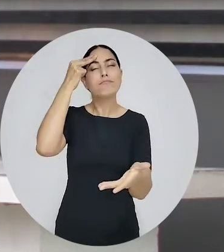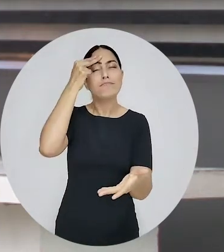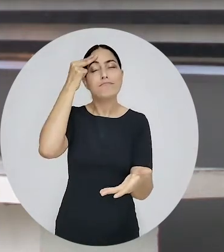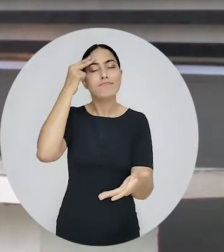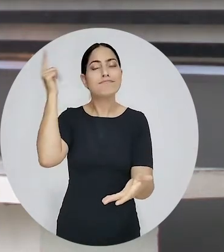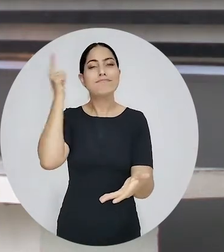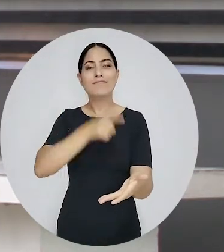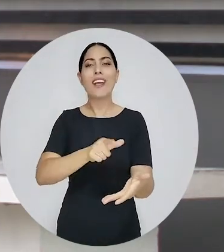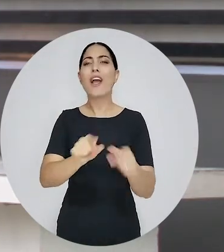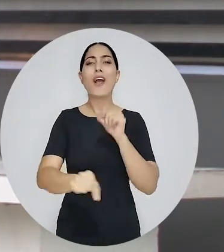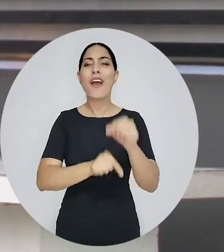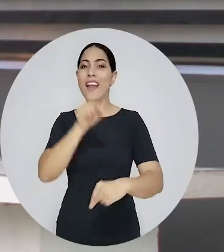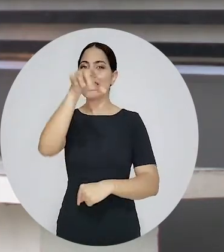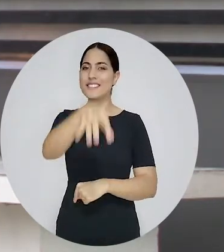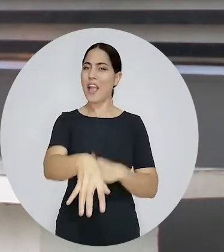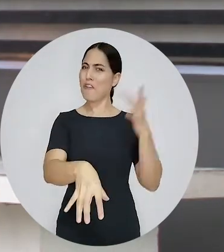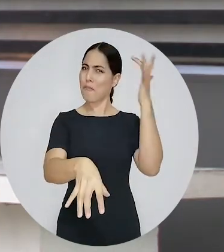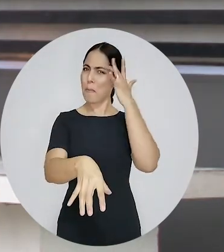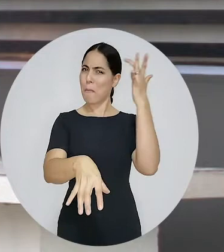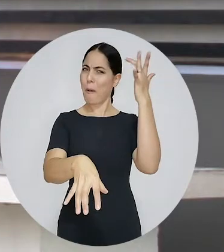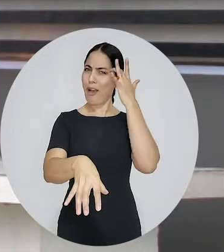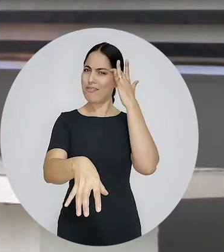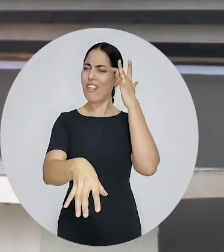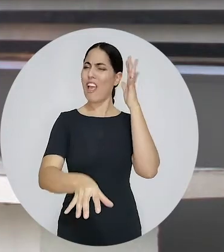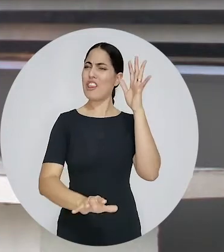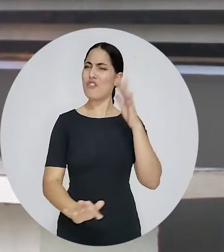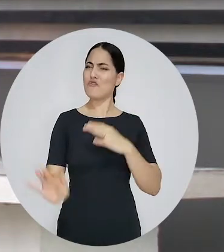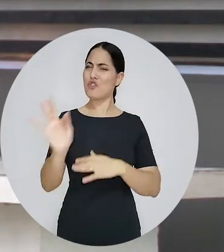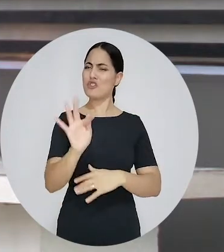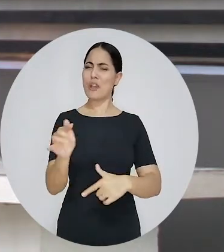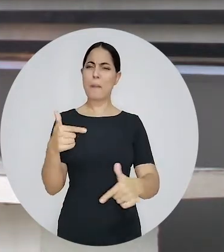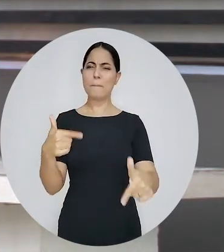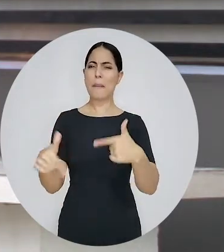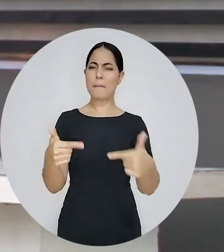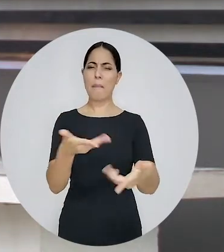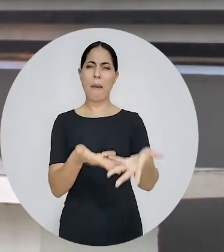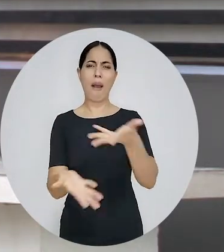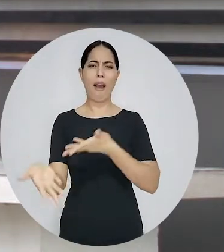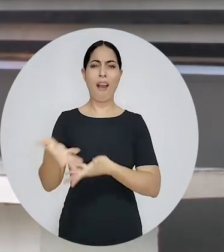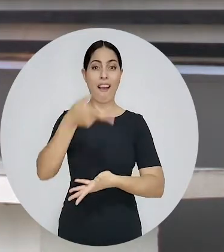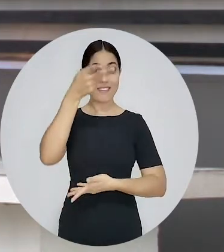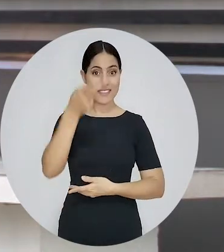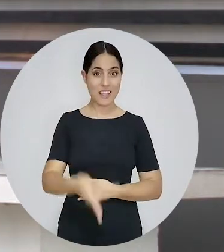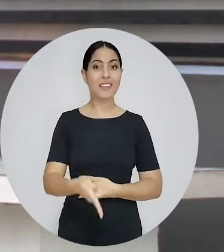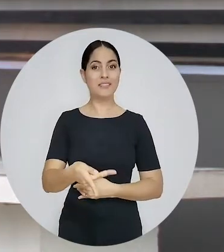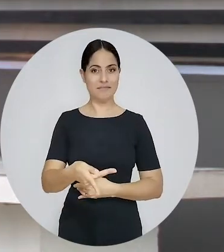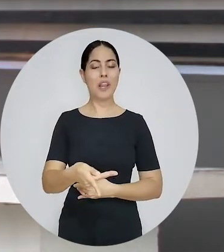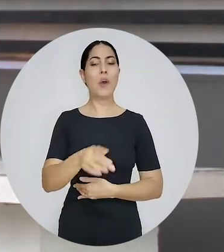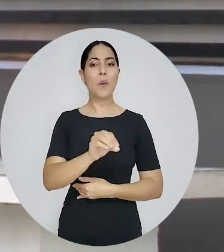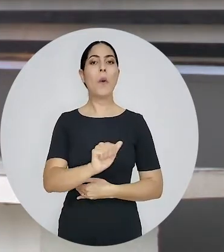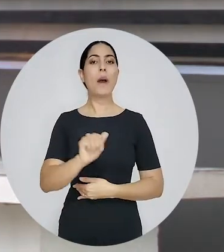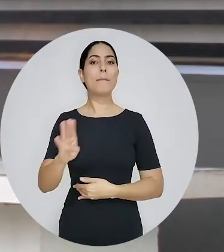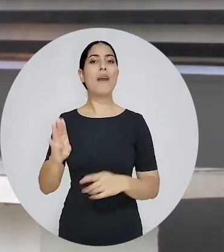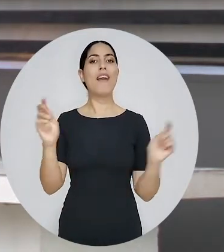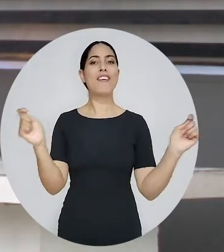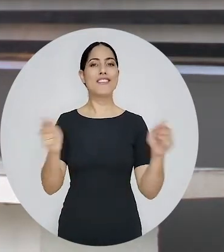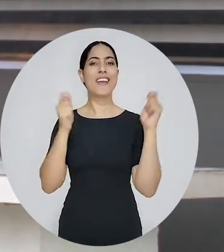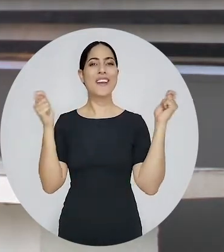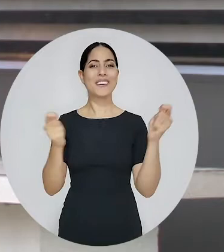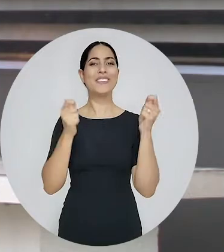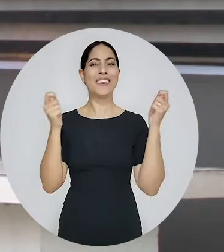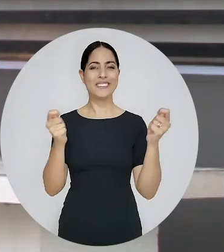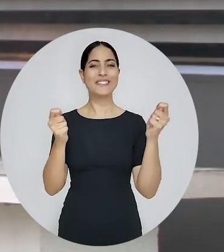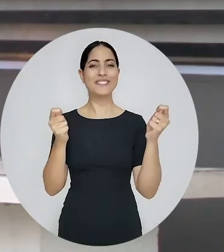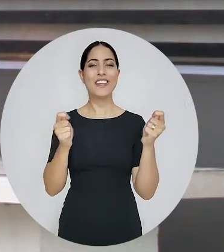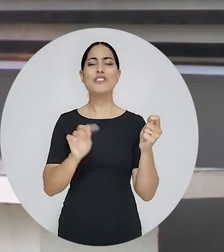hoje esse sonho está sendo concretizado. Uma sede moderna, funcional e pronta para atender a advocacia de Caruaru, de toda a região